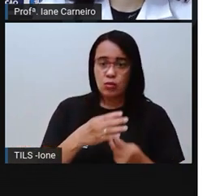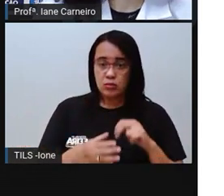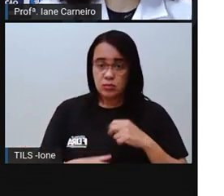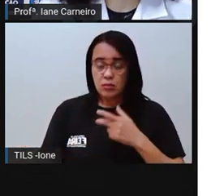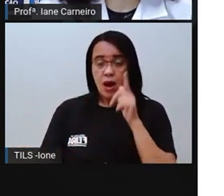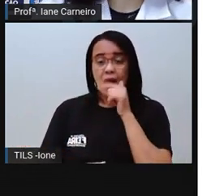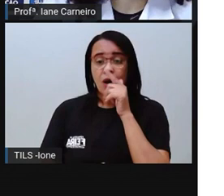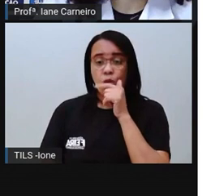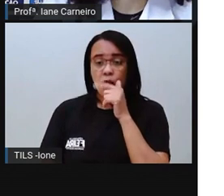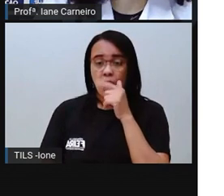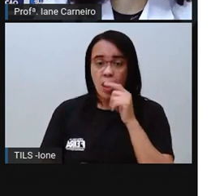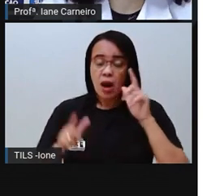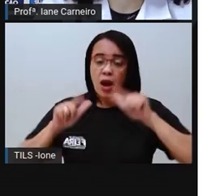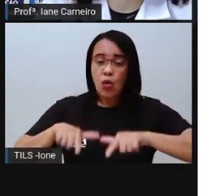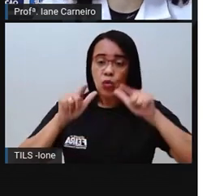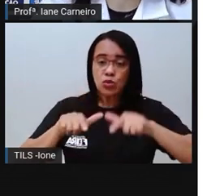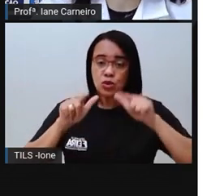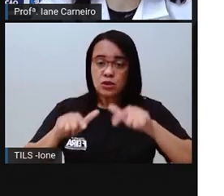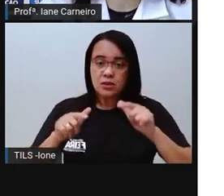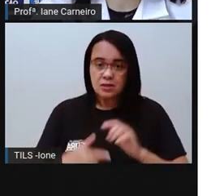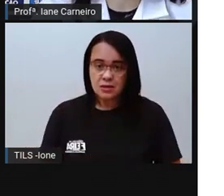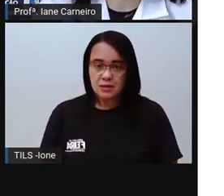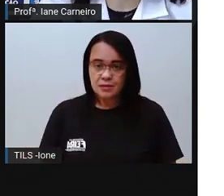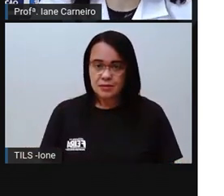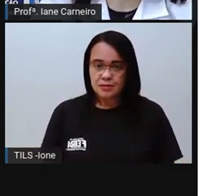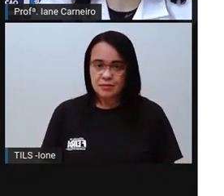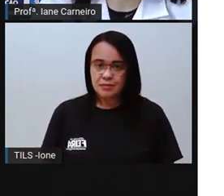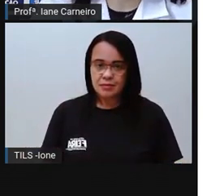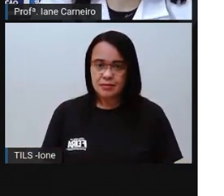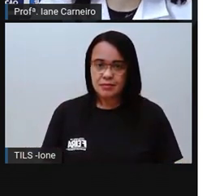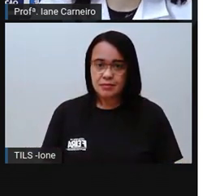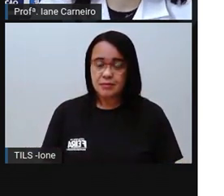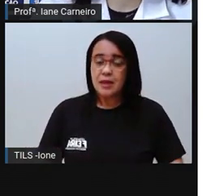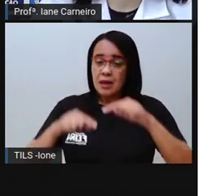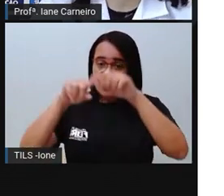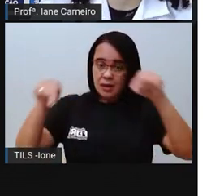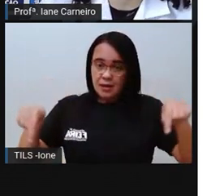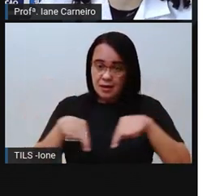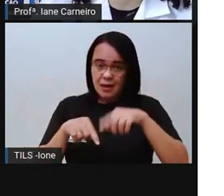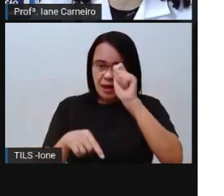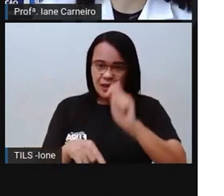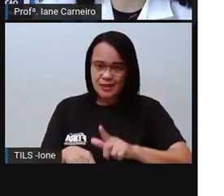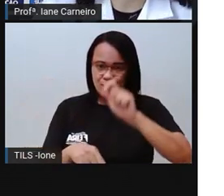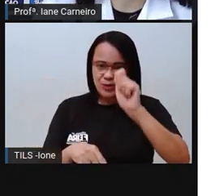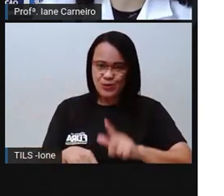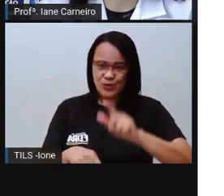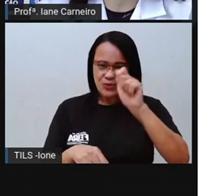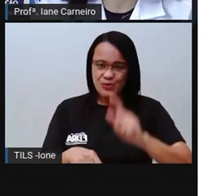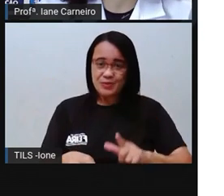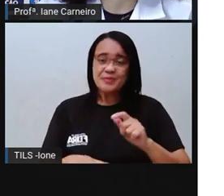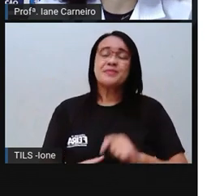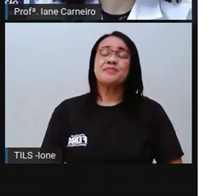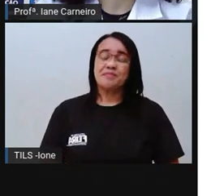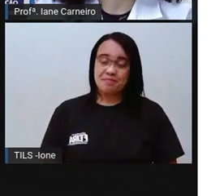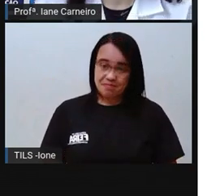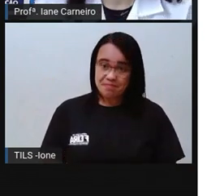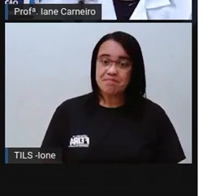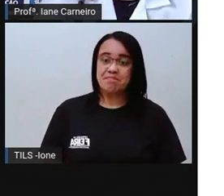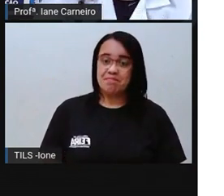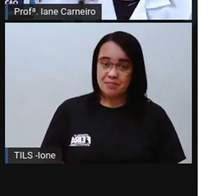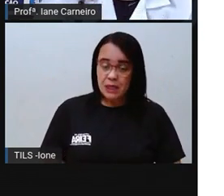parecendo no armário da cozinha também. E aqui, ó, na piscina, né? E aí, como a Pró falou na aula,